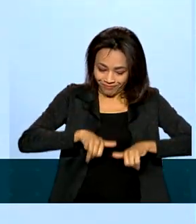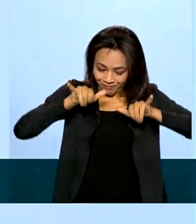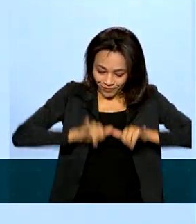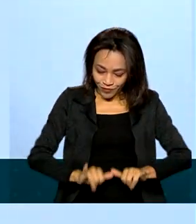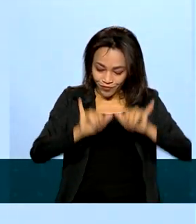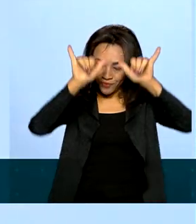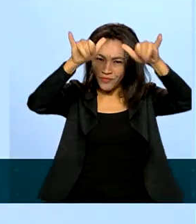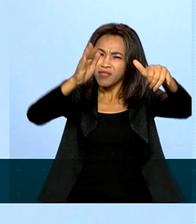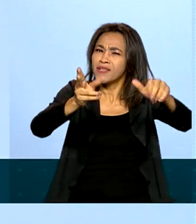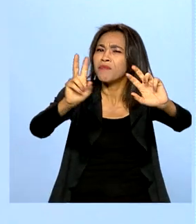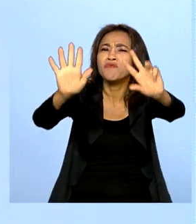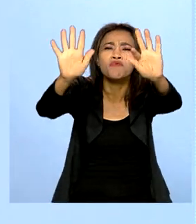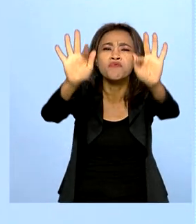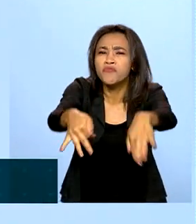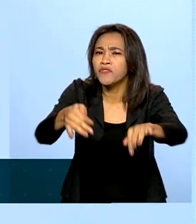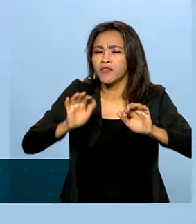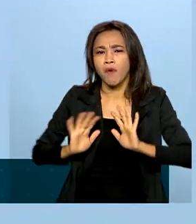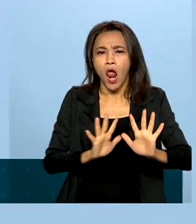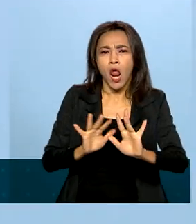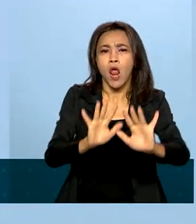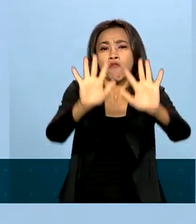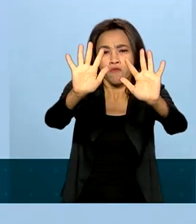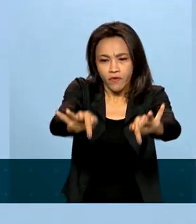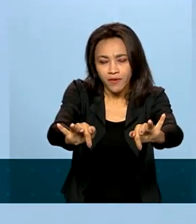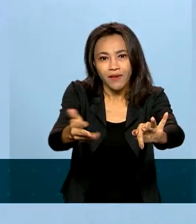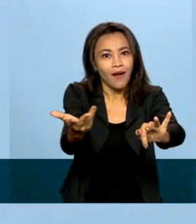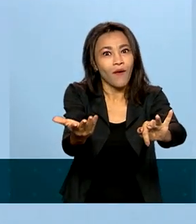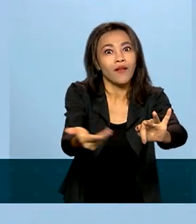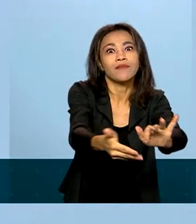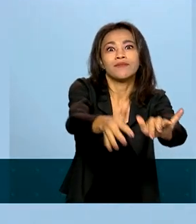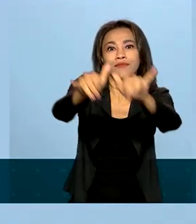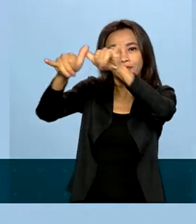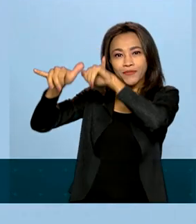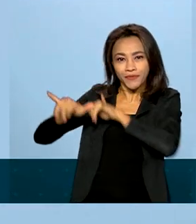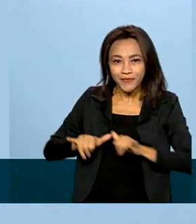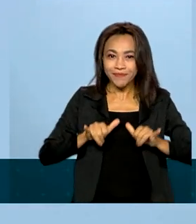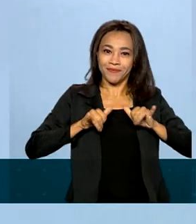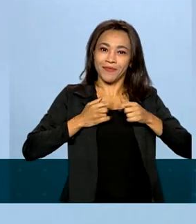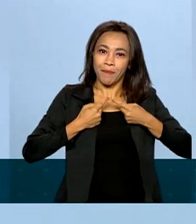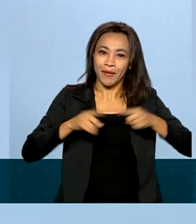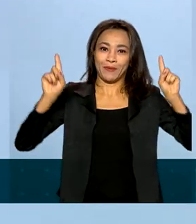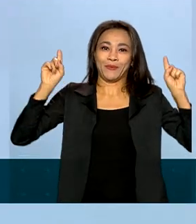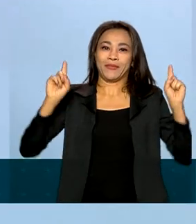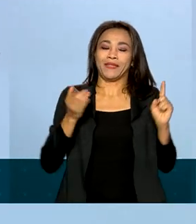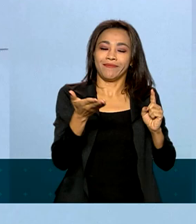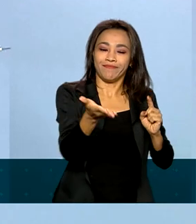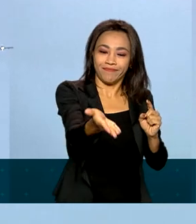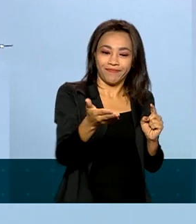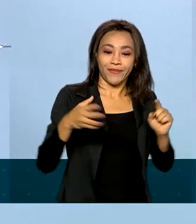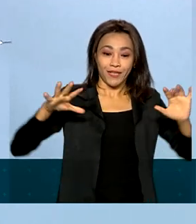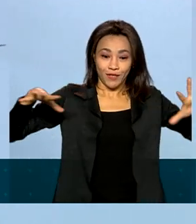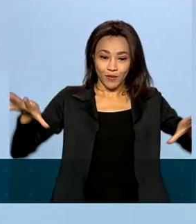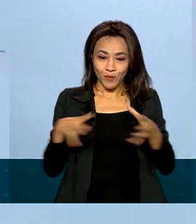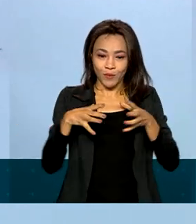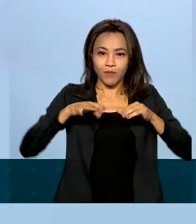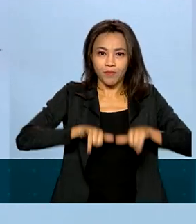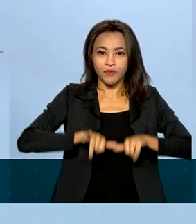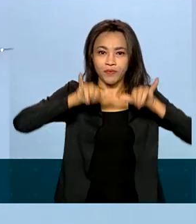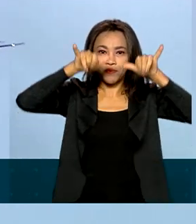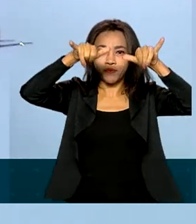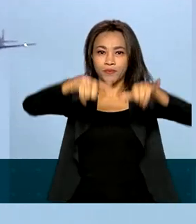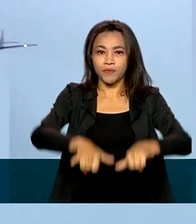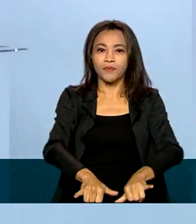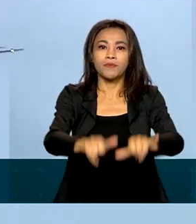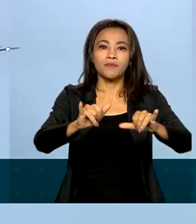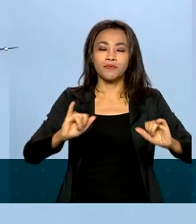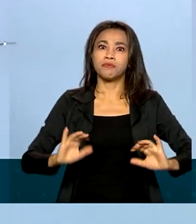as comemorações na Esplanada dos Ministérios, marcou sua participação na abertura da festa. O grupamento aéreo comemora 70